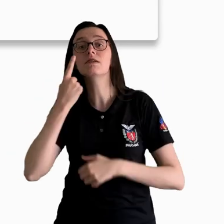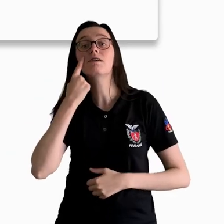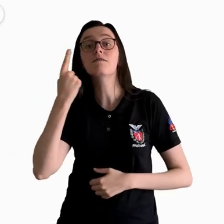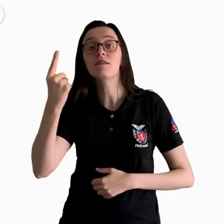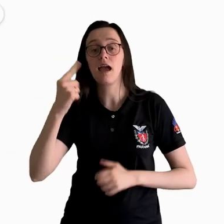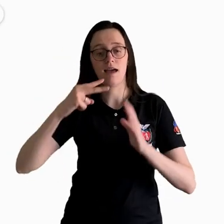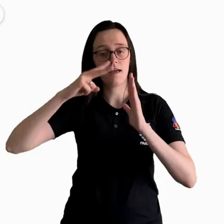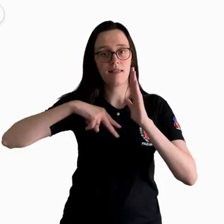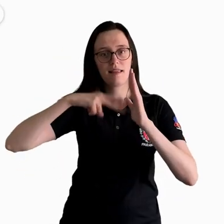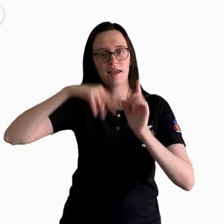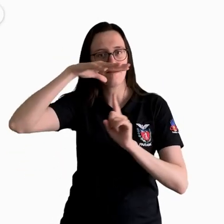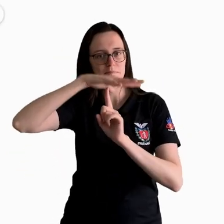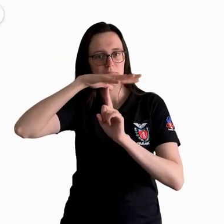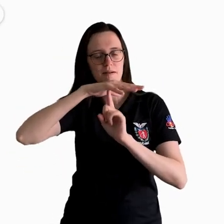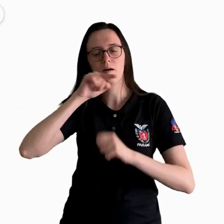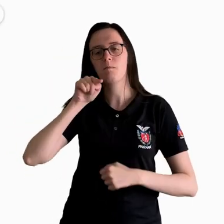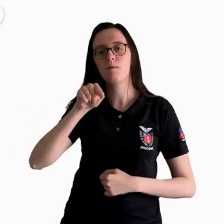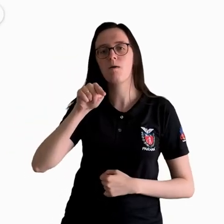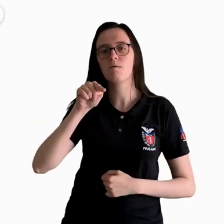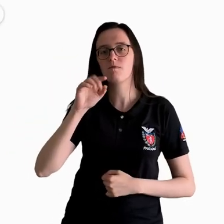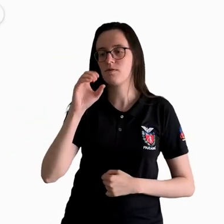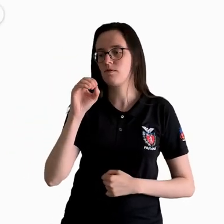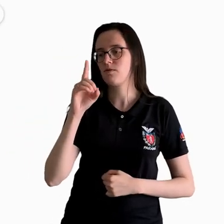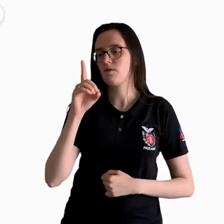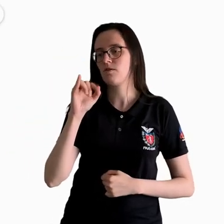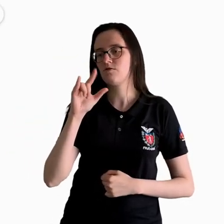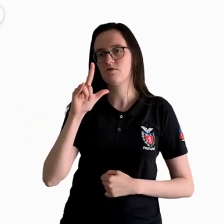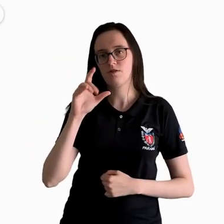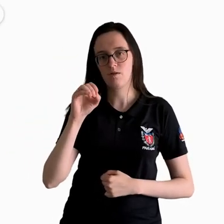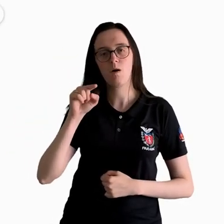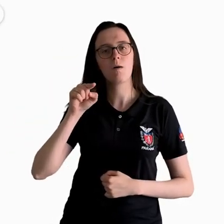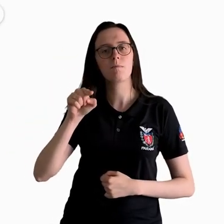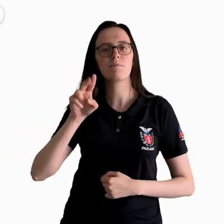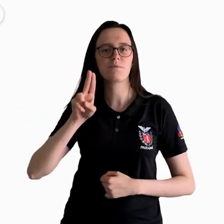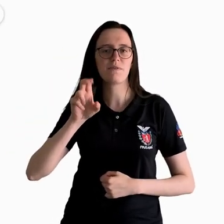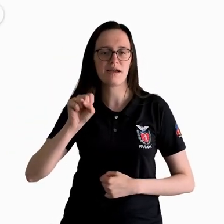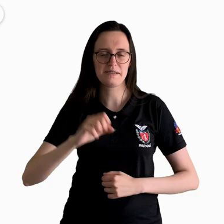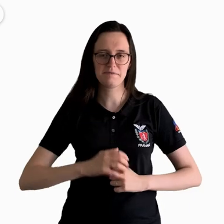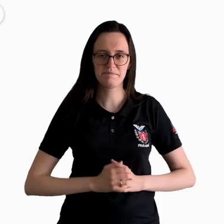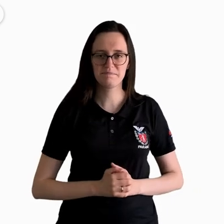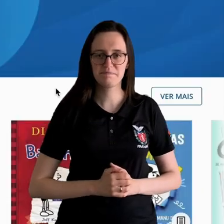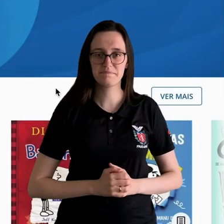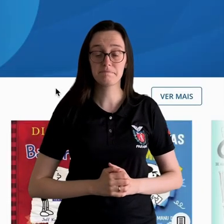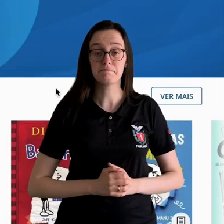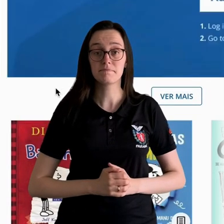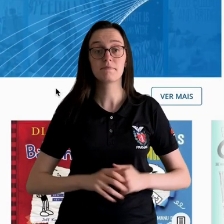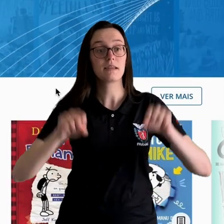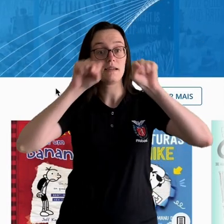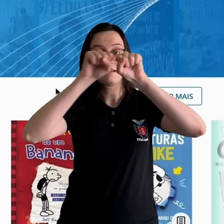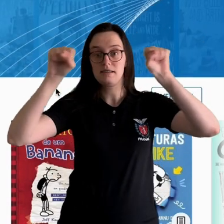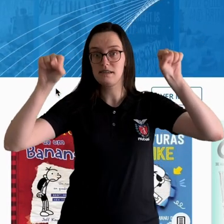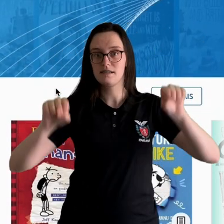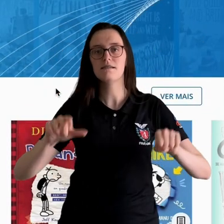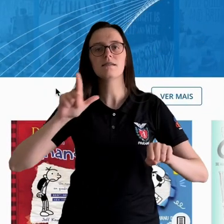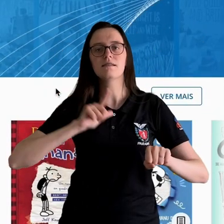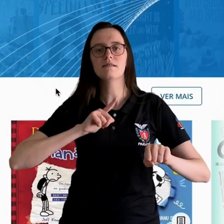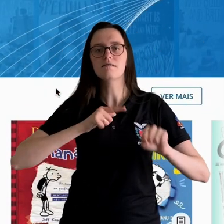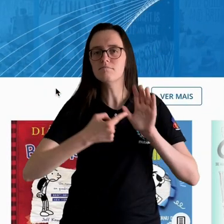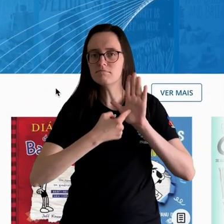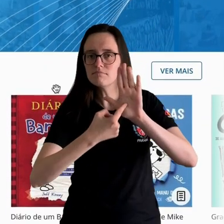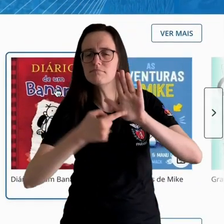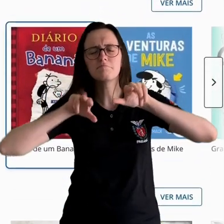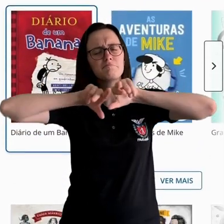endereço, leiaparaná.odilo.us. Na plataforma, temos